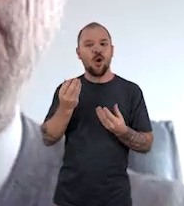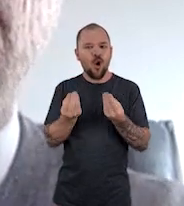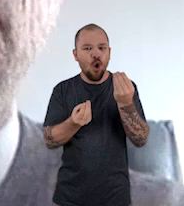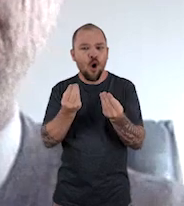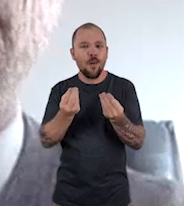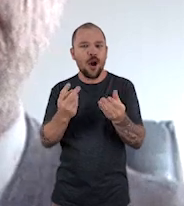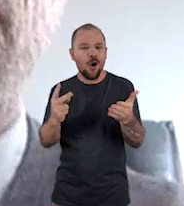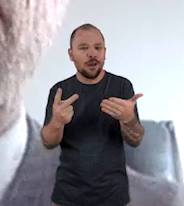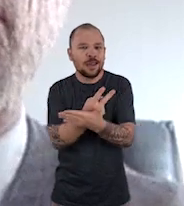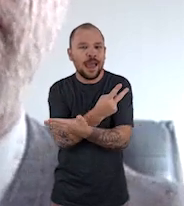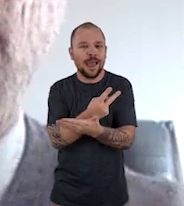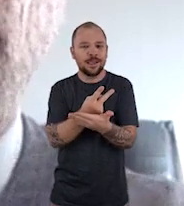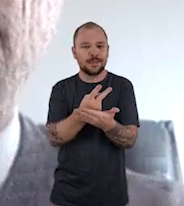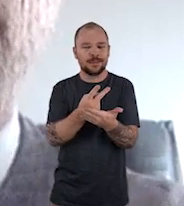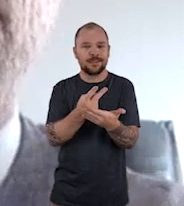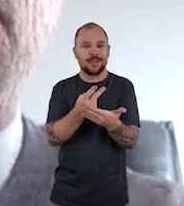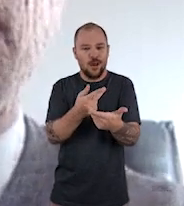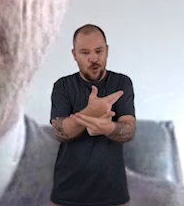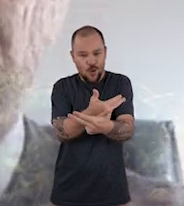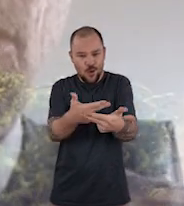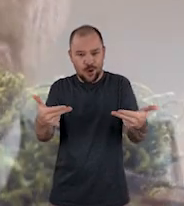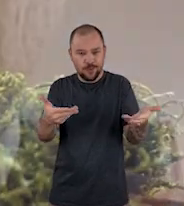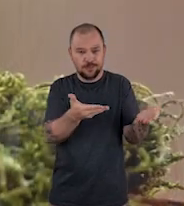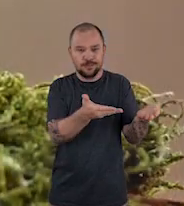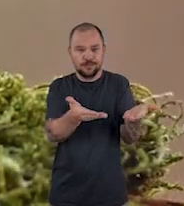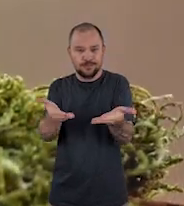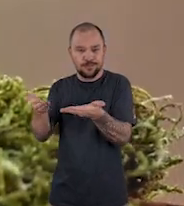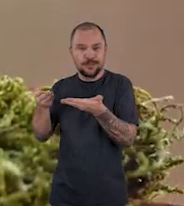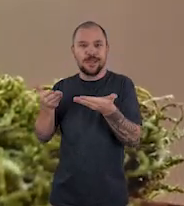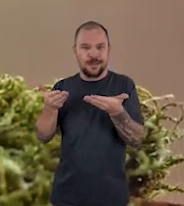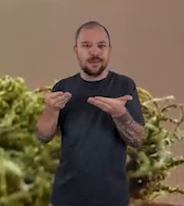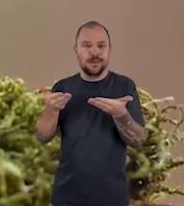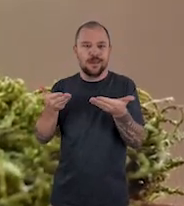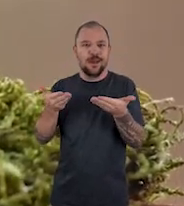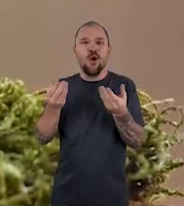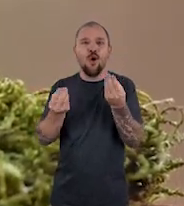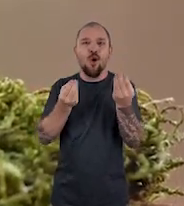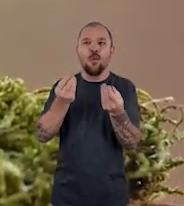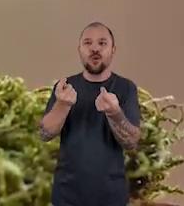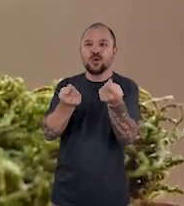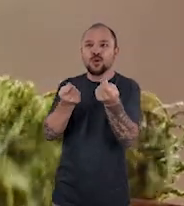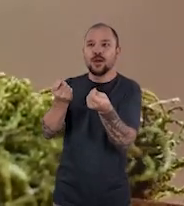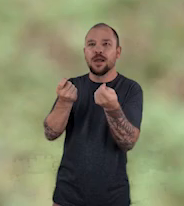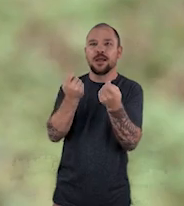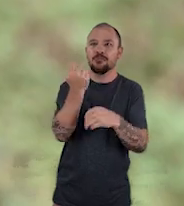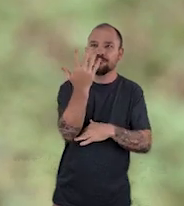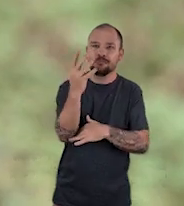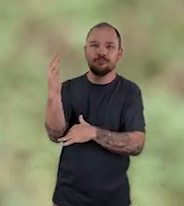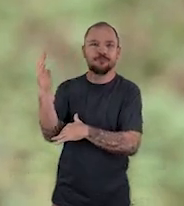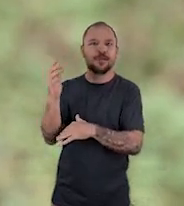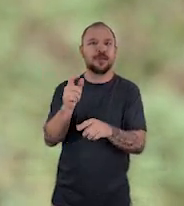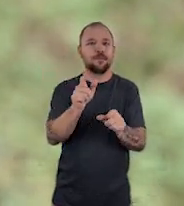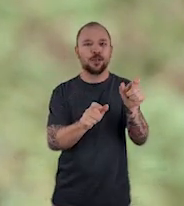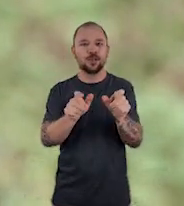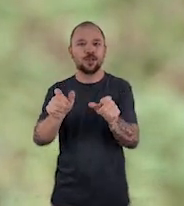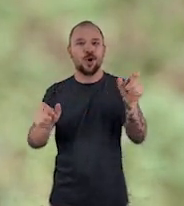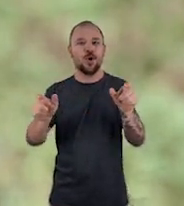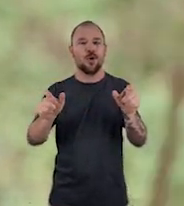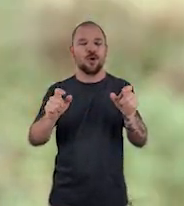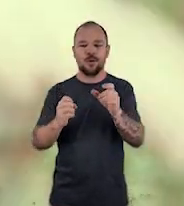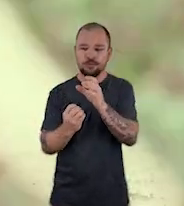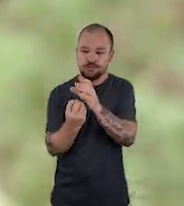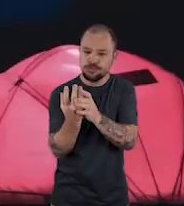entendimento dos fenômenos que regulam a natureza, as pessoas, as